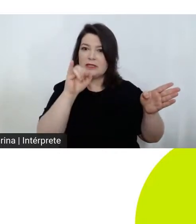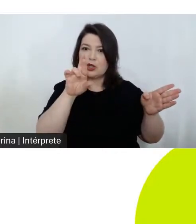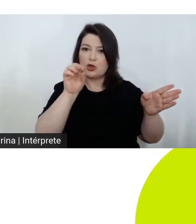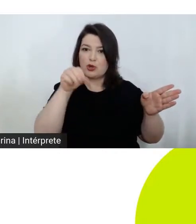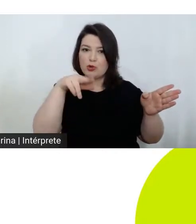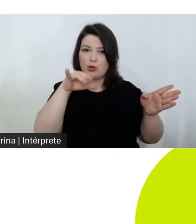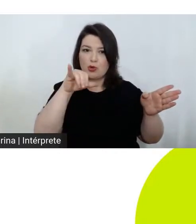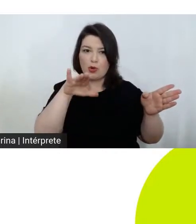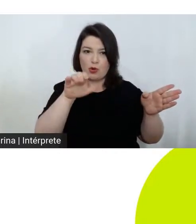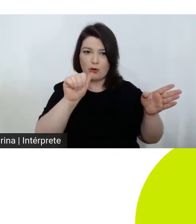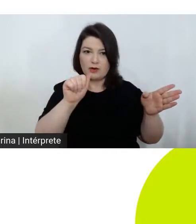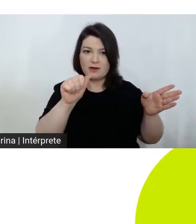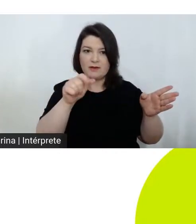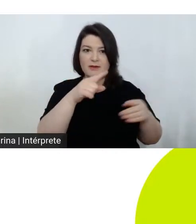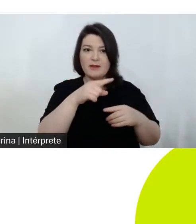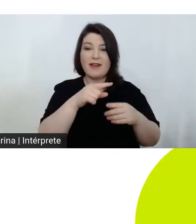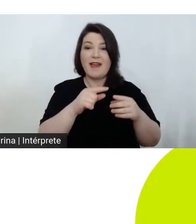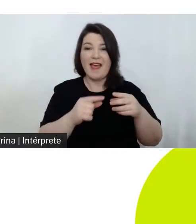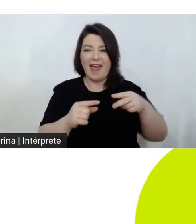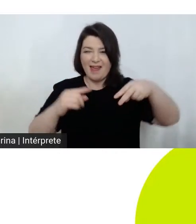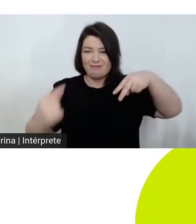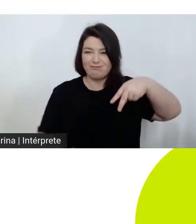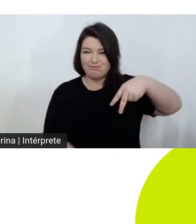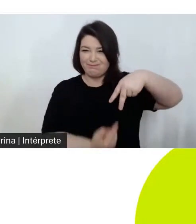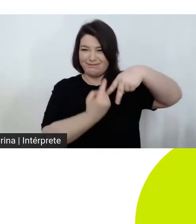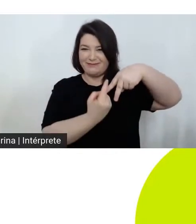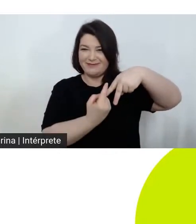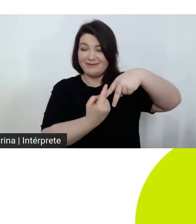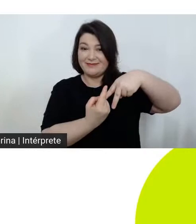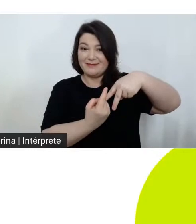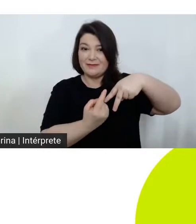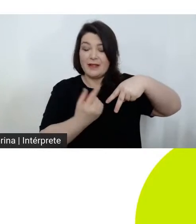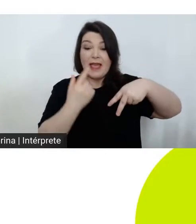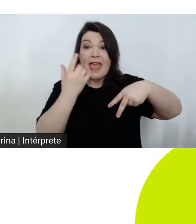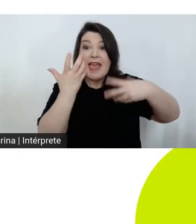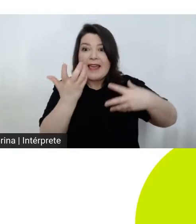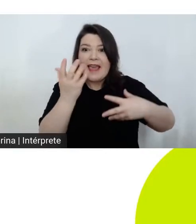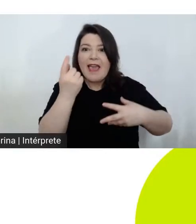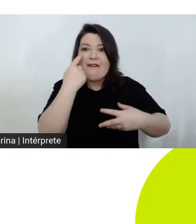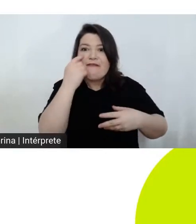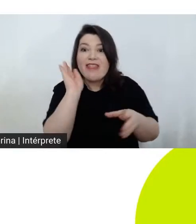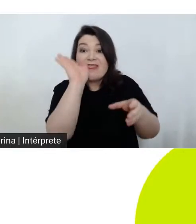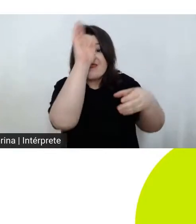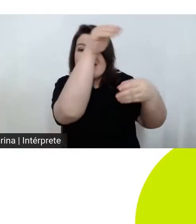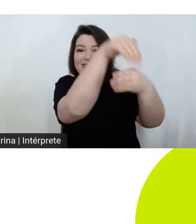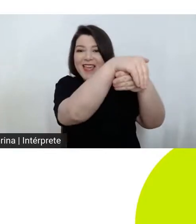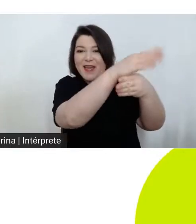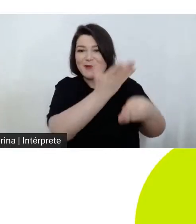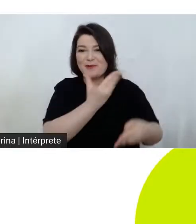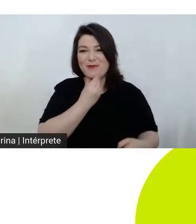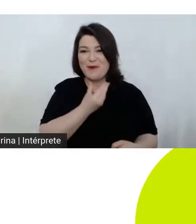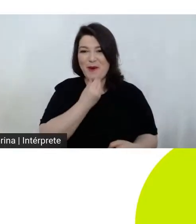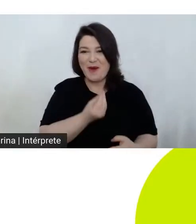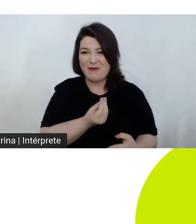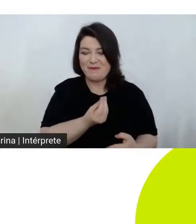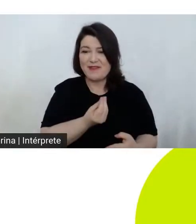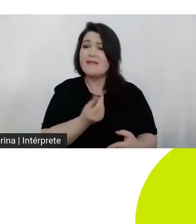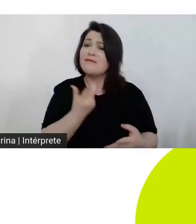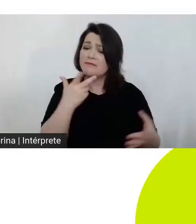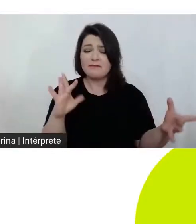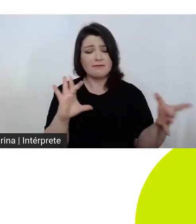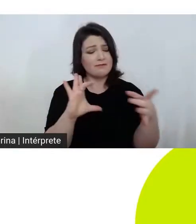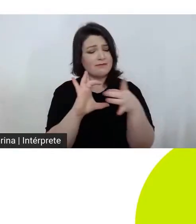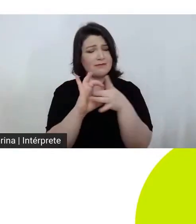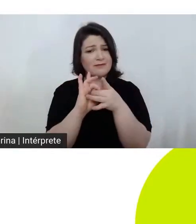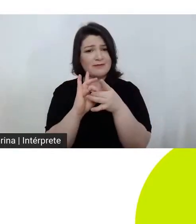colonoscopia nos seja dado a ver o interior daquele homem isso está intimamente ligado à natureza